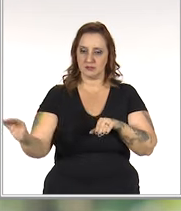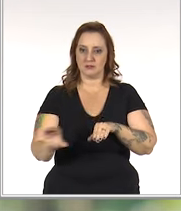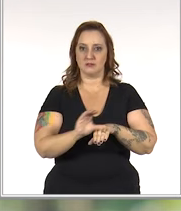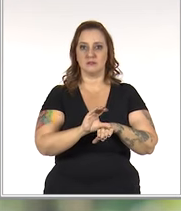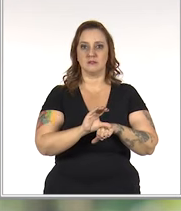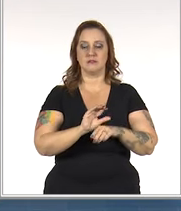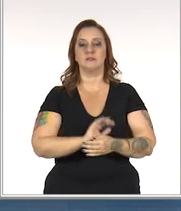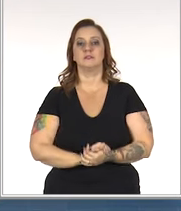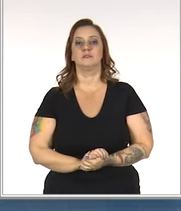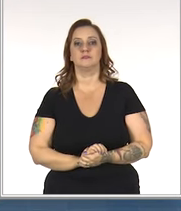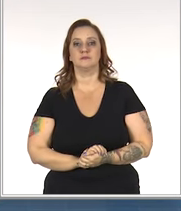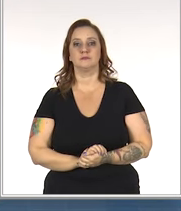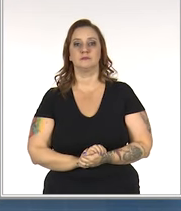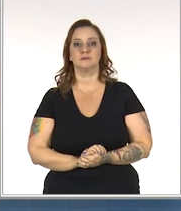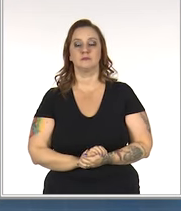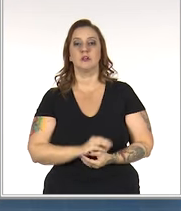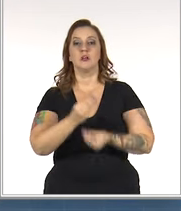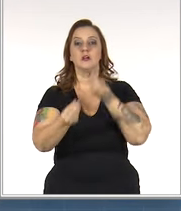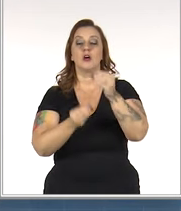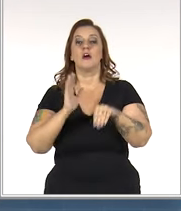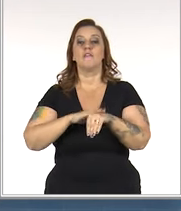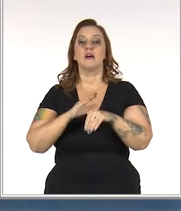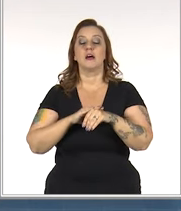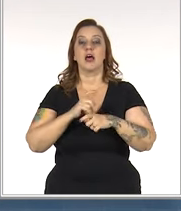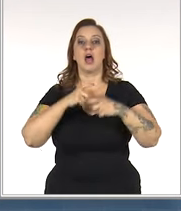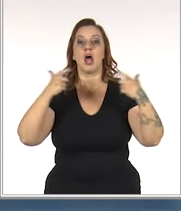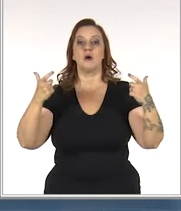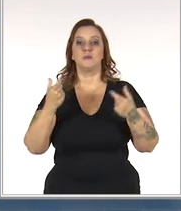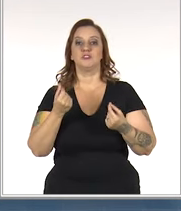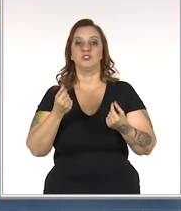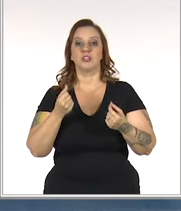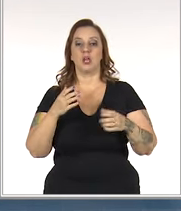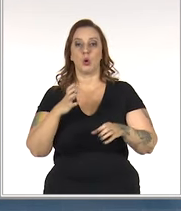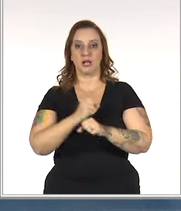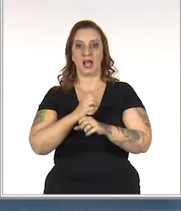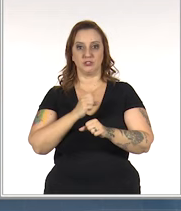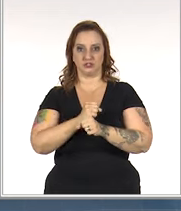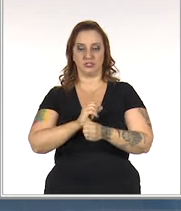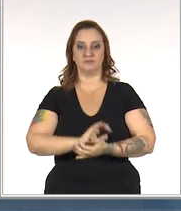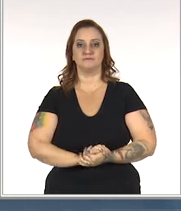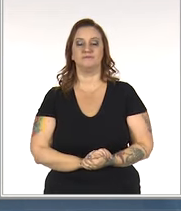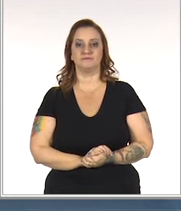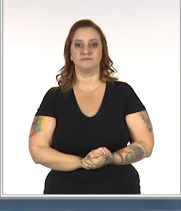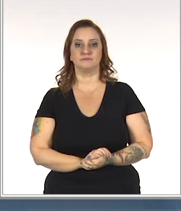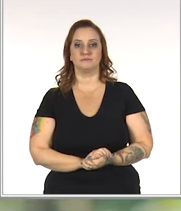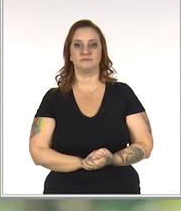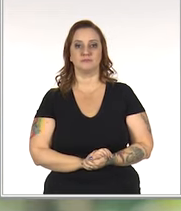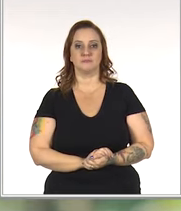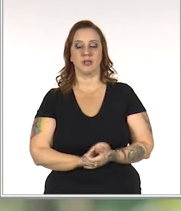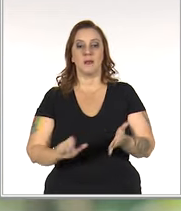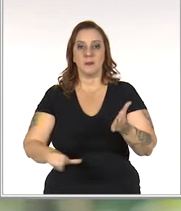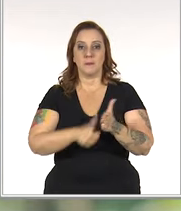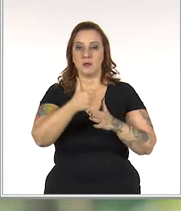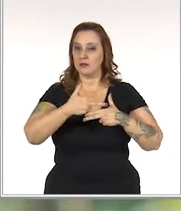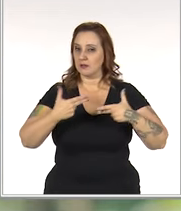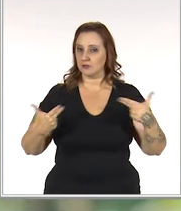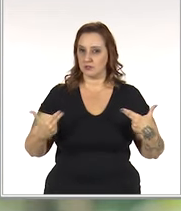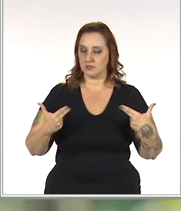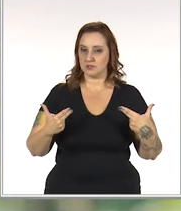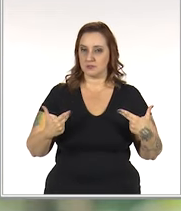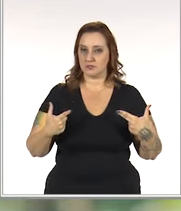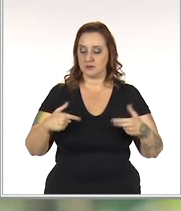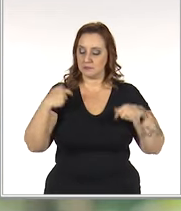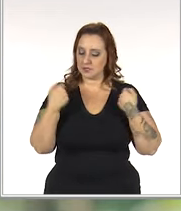investimento adicional. Como faço para aumentar o dinheiro em caixa? A primeira coisa,